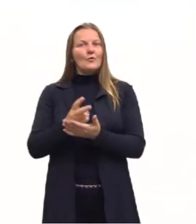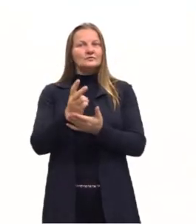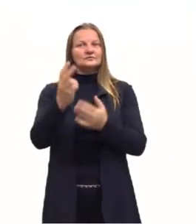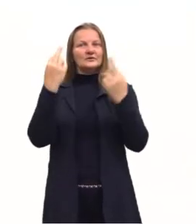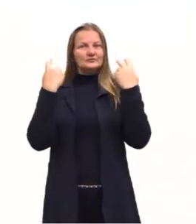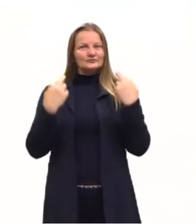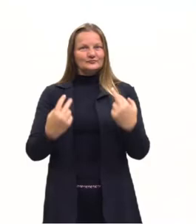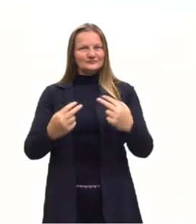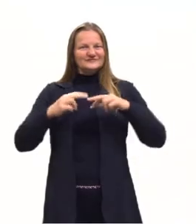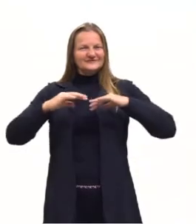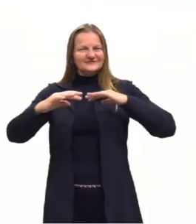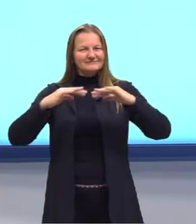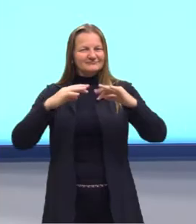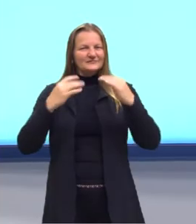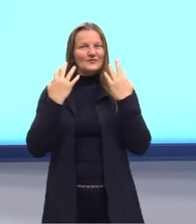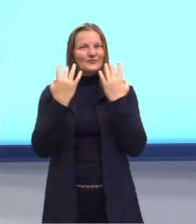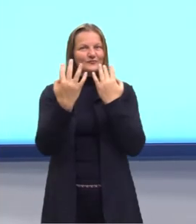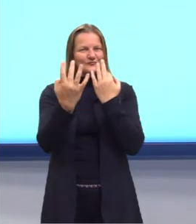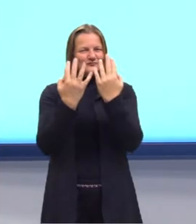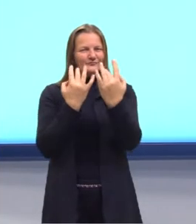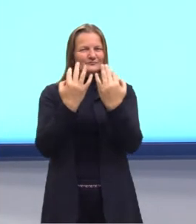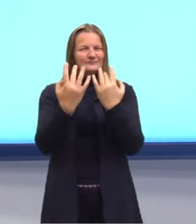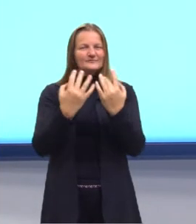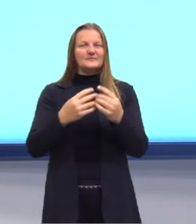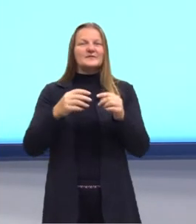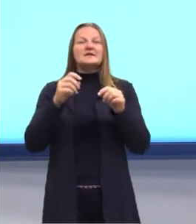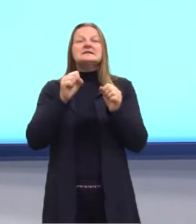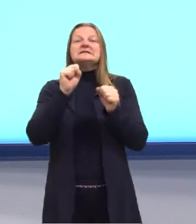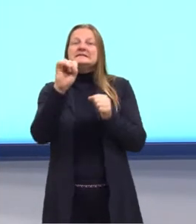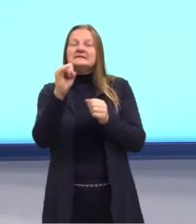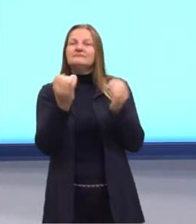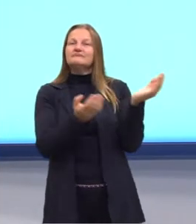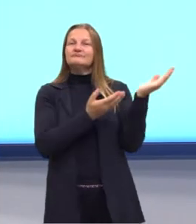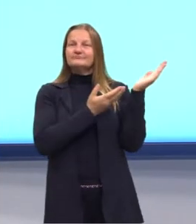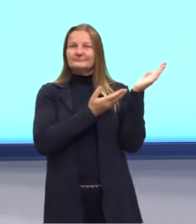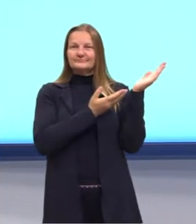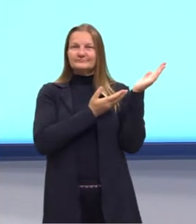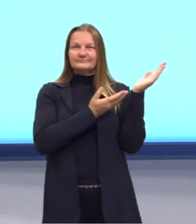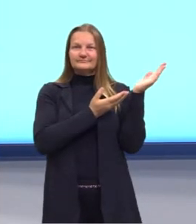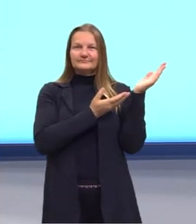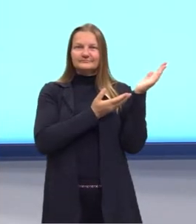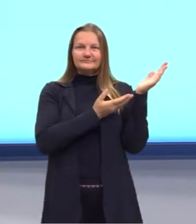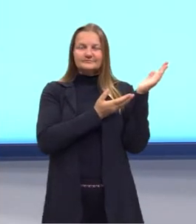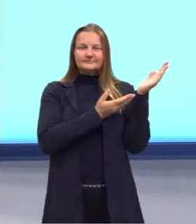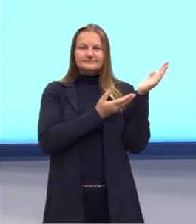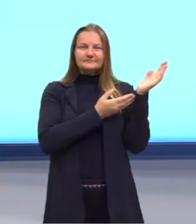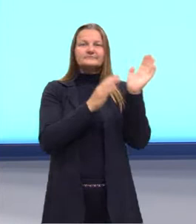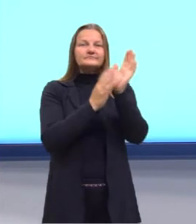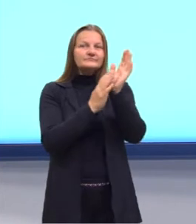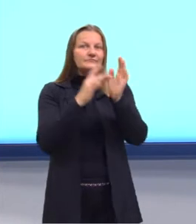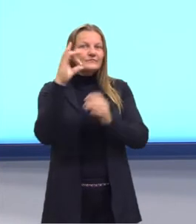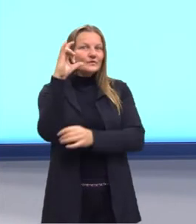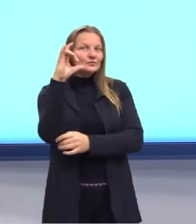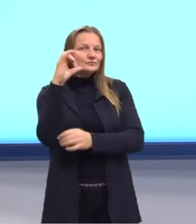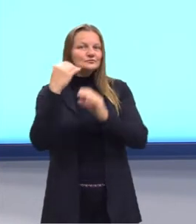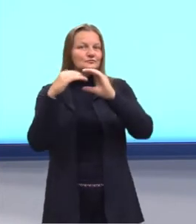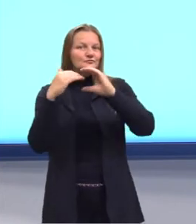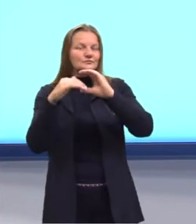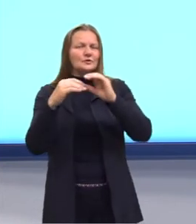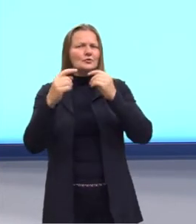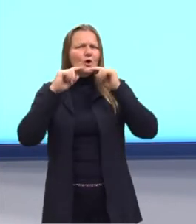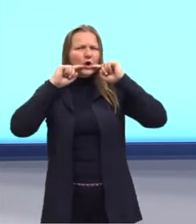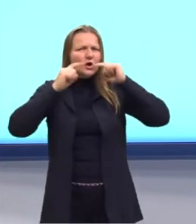tem aqui as minhas redes sociais. Caso vocês queiram enviar alguma dúvida, alguma sugestão de aula, alguma